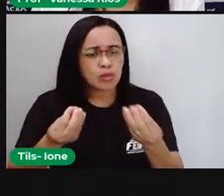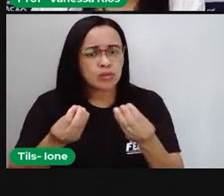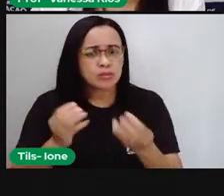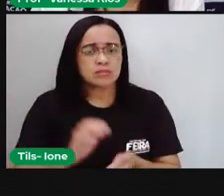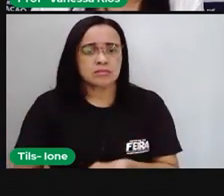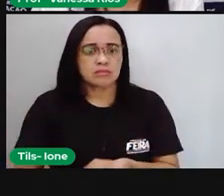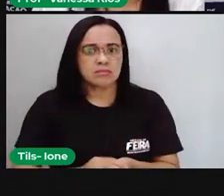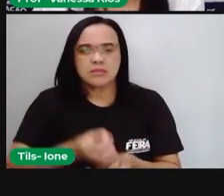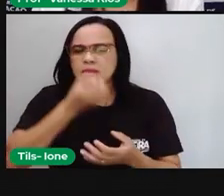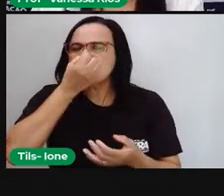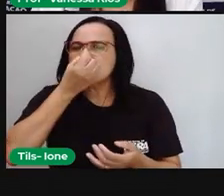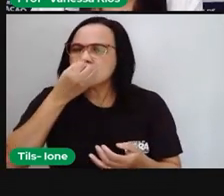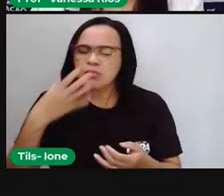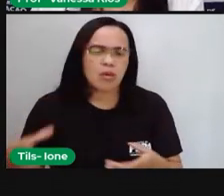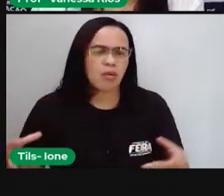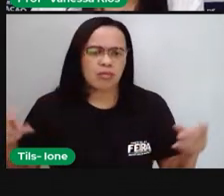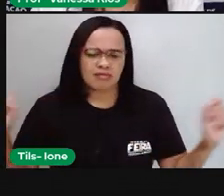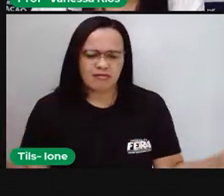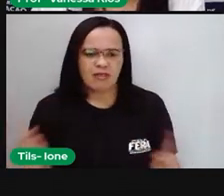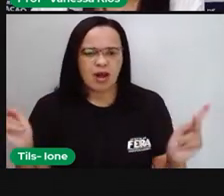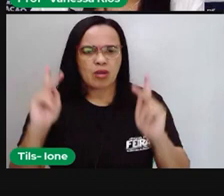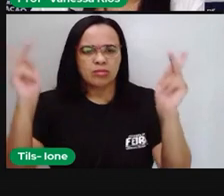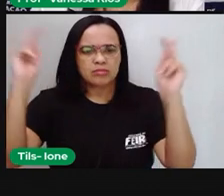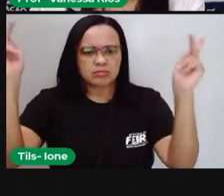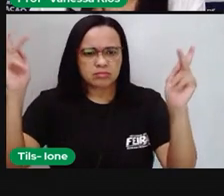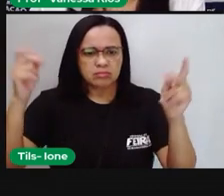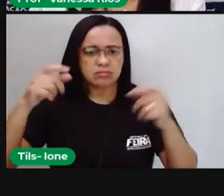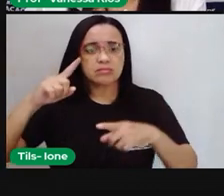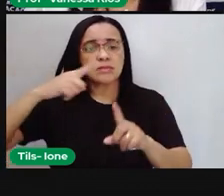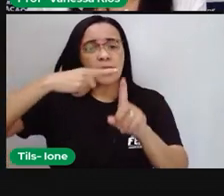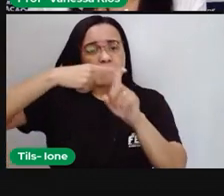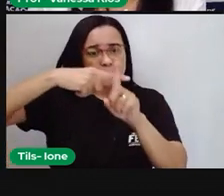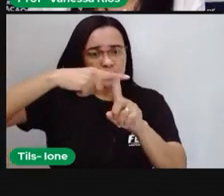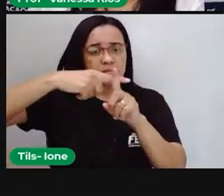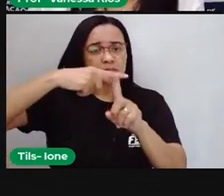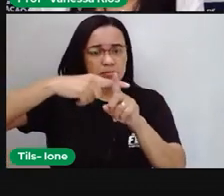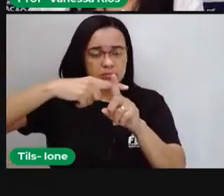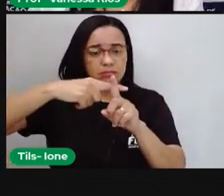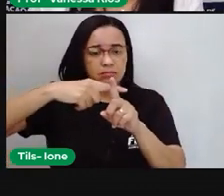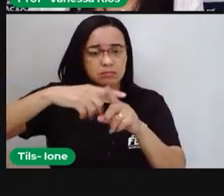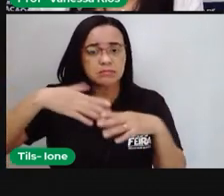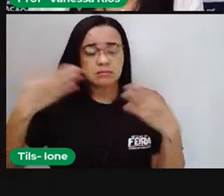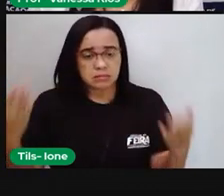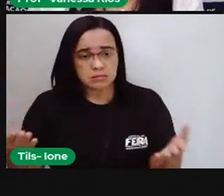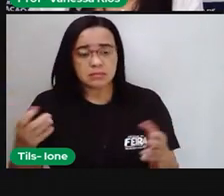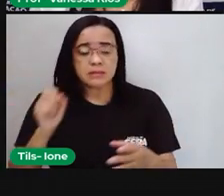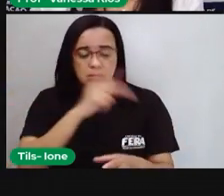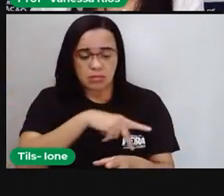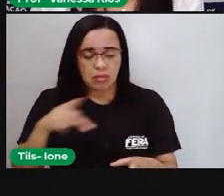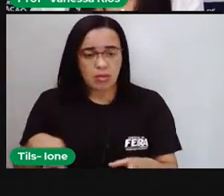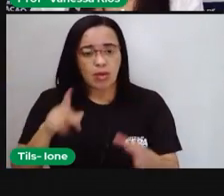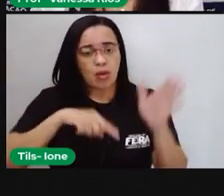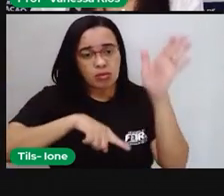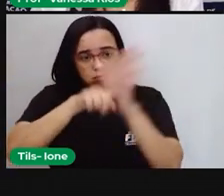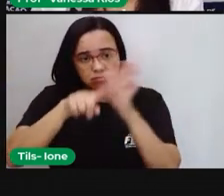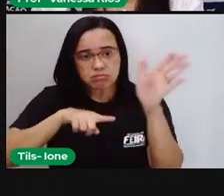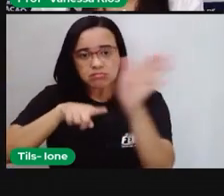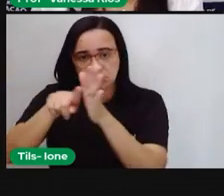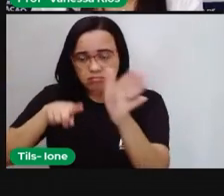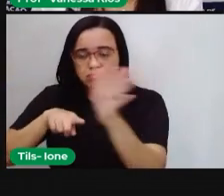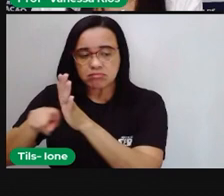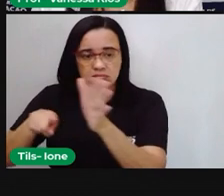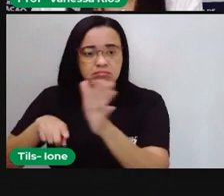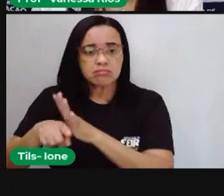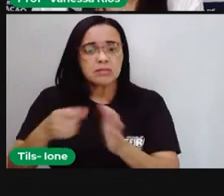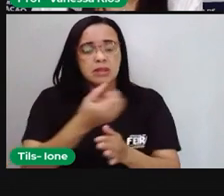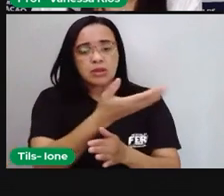riqueza, como algo positivo. E a Pró trouxe aqui alguns questionamentos, né? Para que a gente faça,